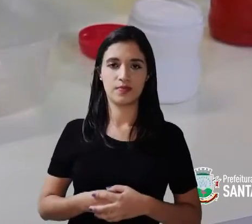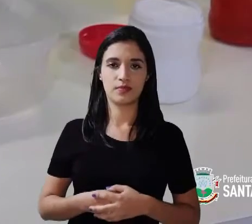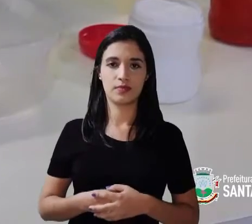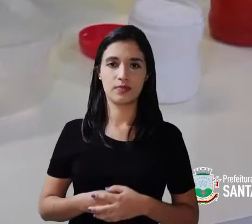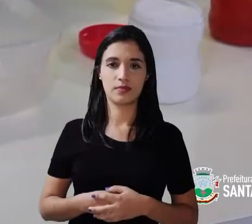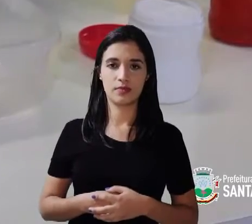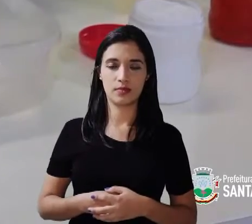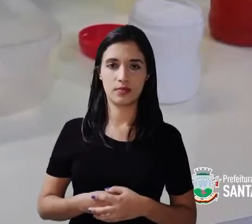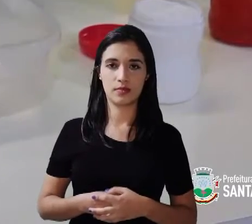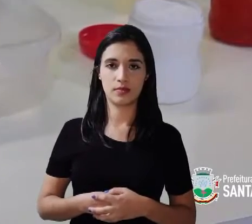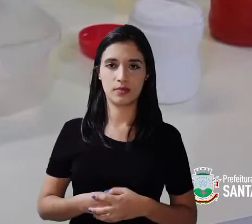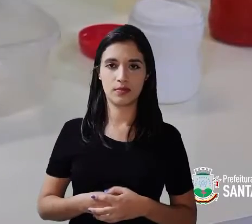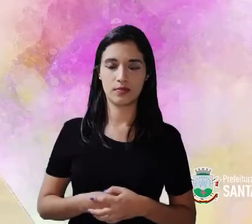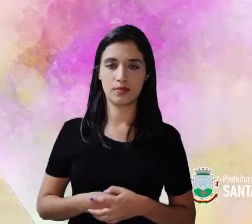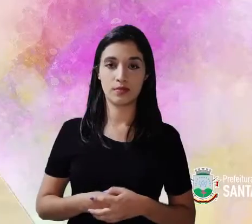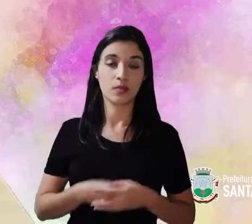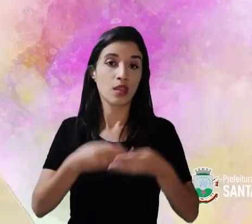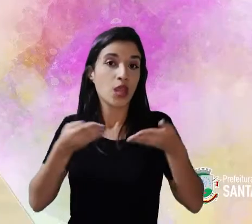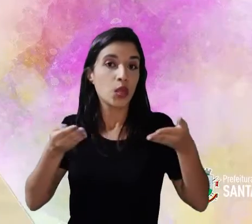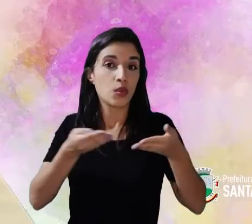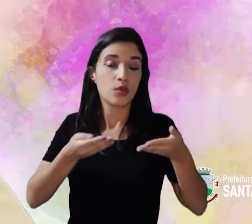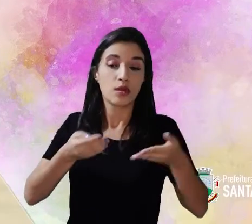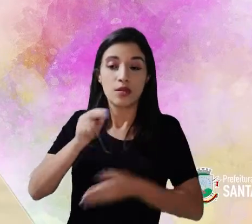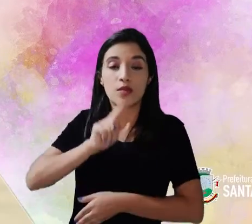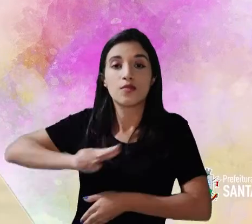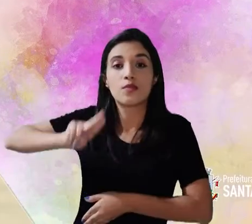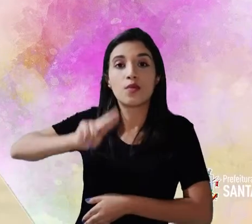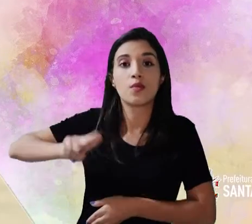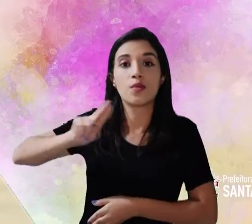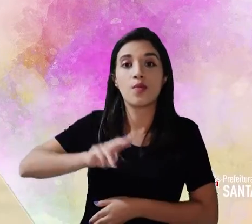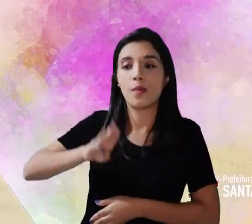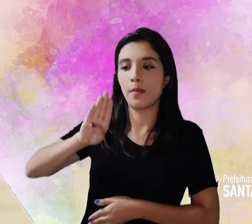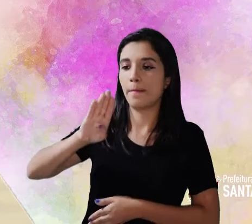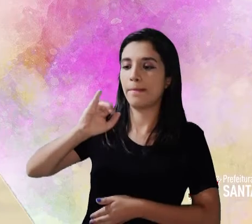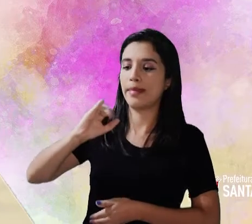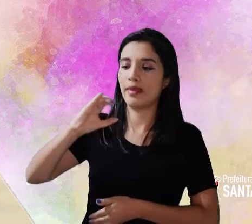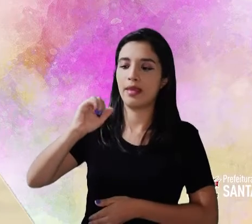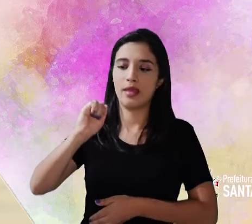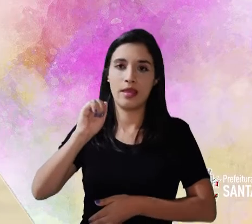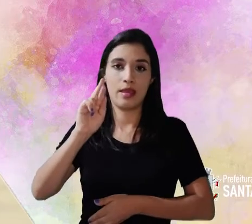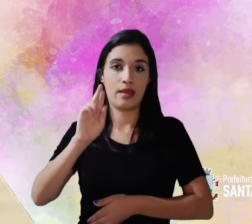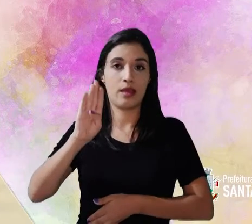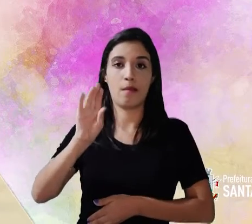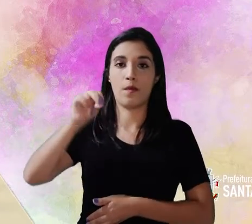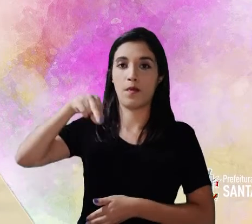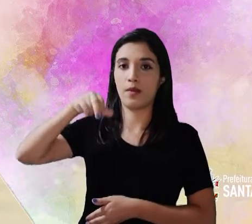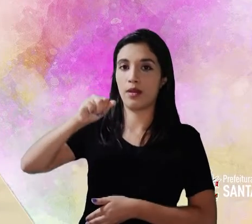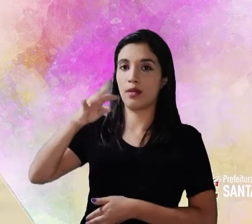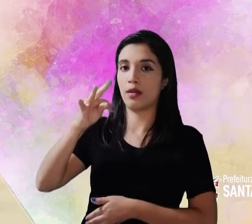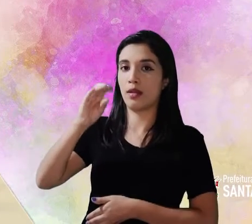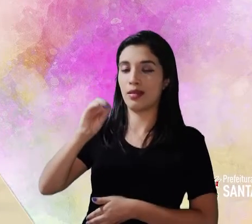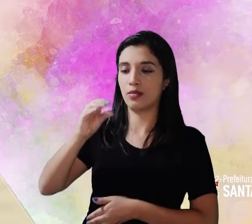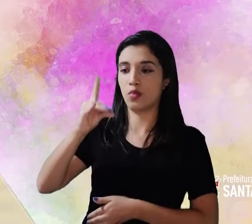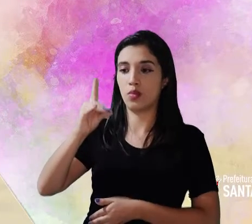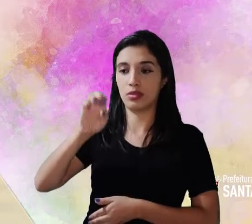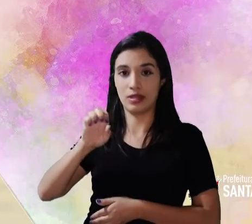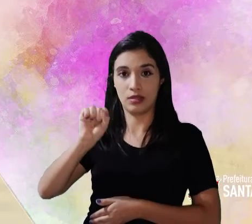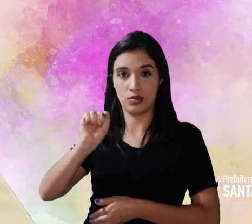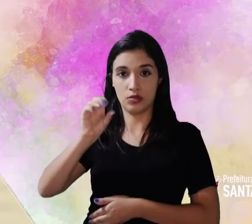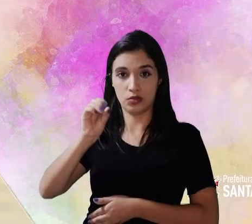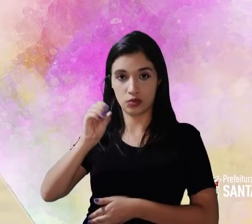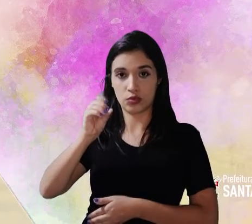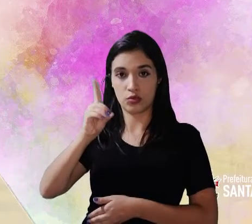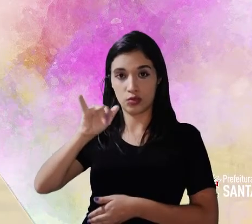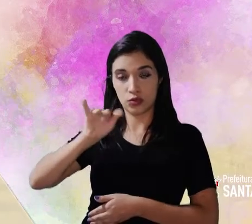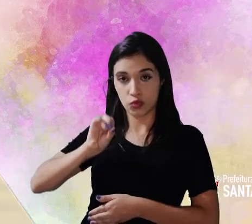Muito bem! Agora eu vou utilizar o bicarbonato de sódio.